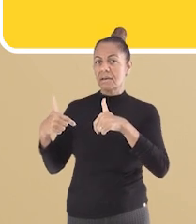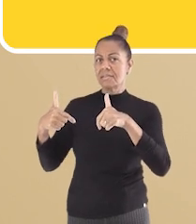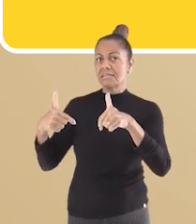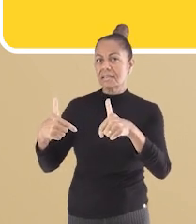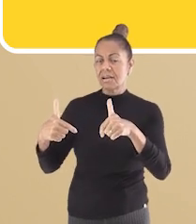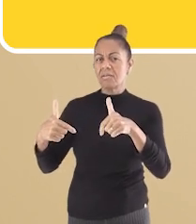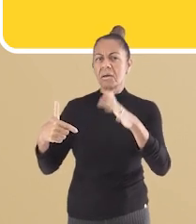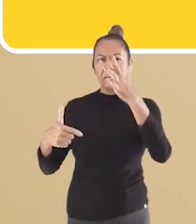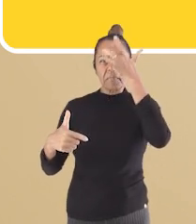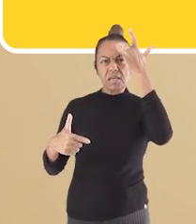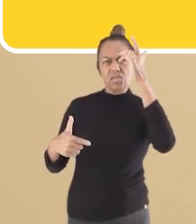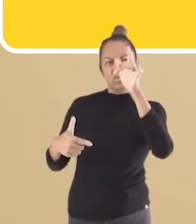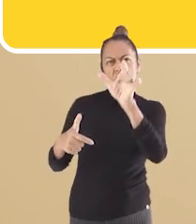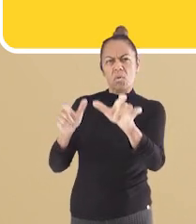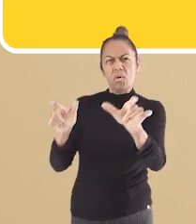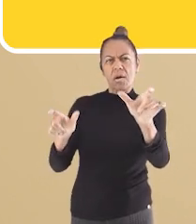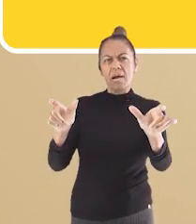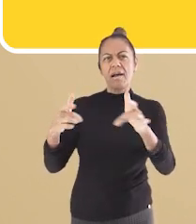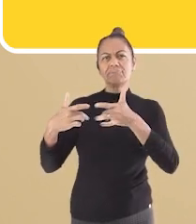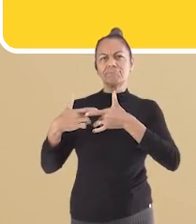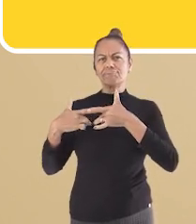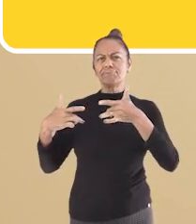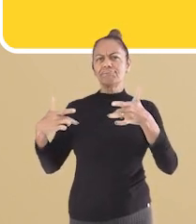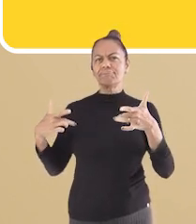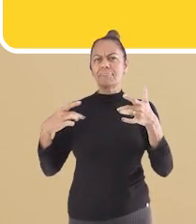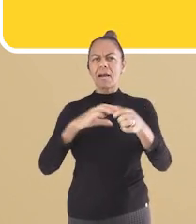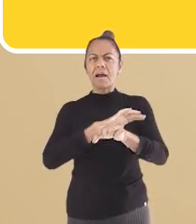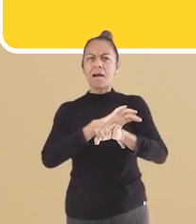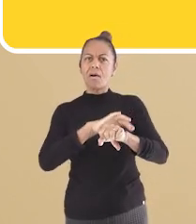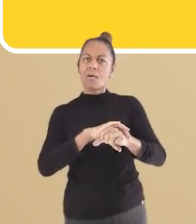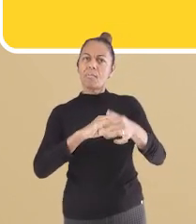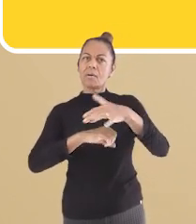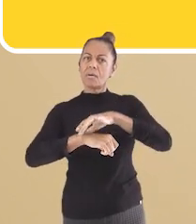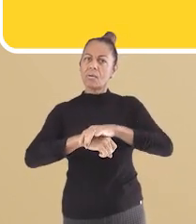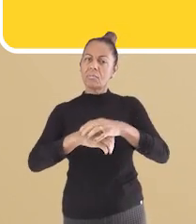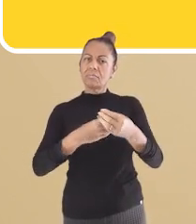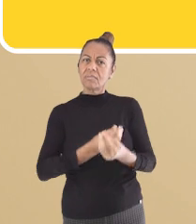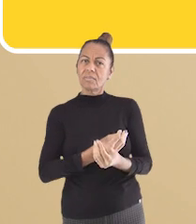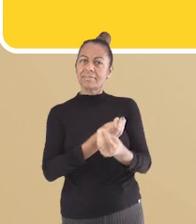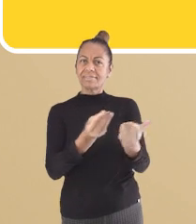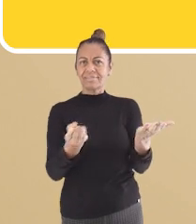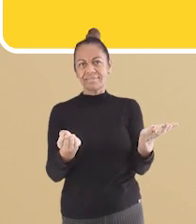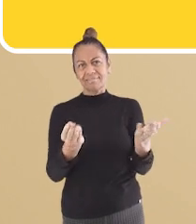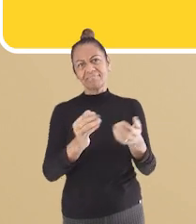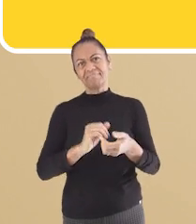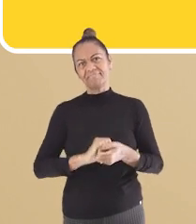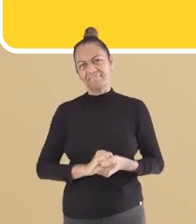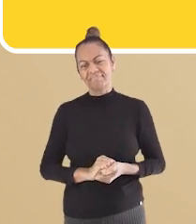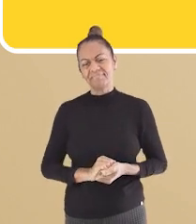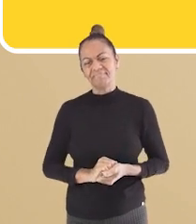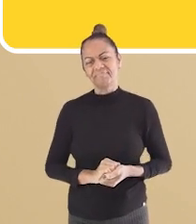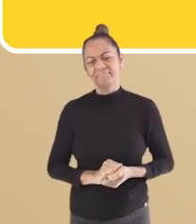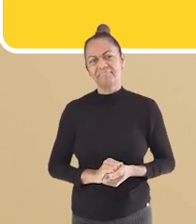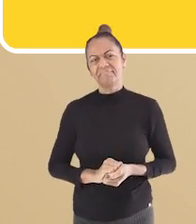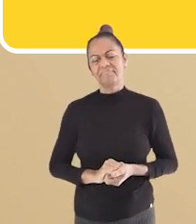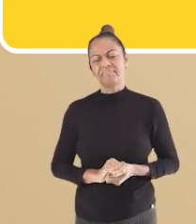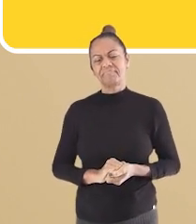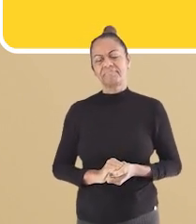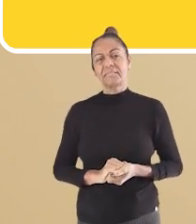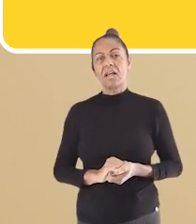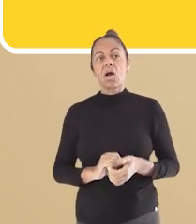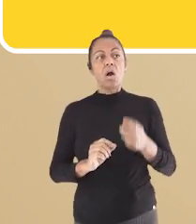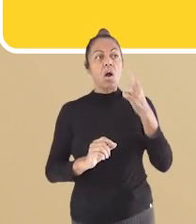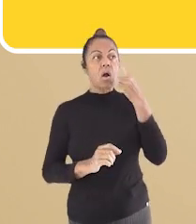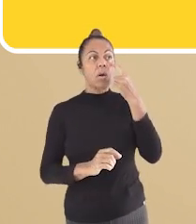tinha por objetivo promover uma ação. A de que as pessoas pudessem doar agasalhos para as pessoas que